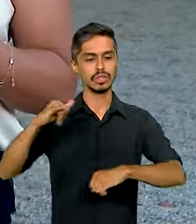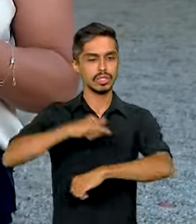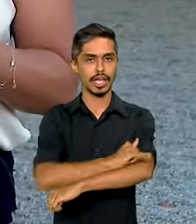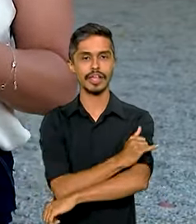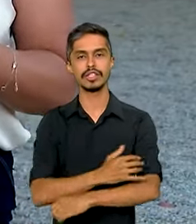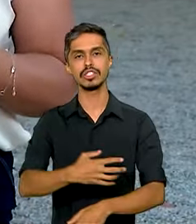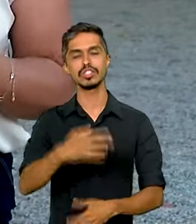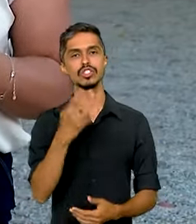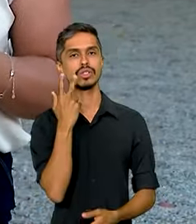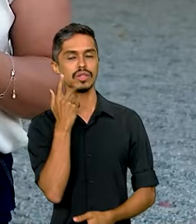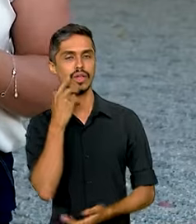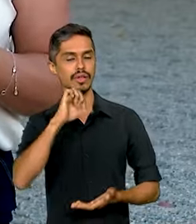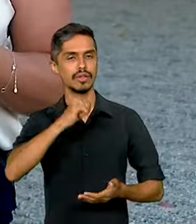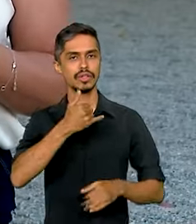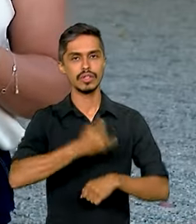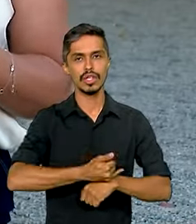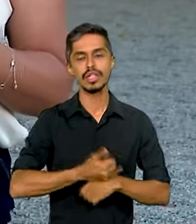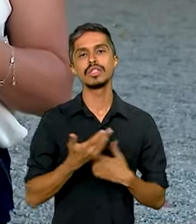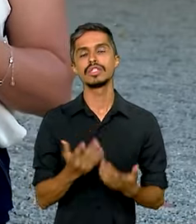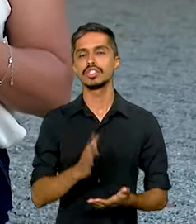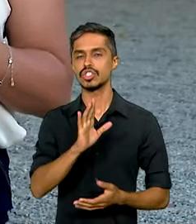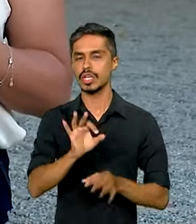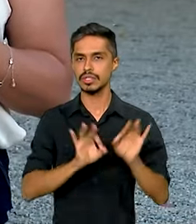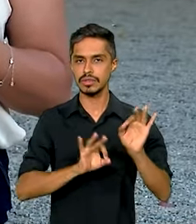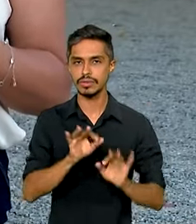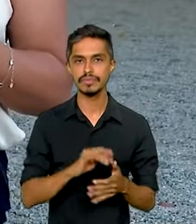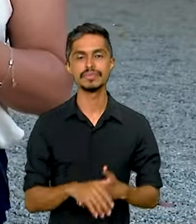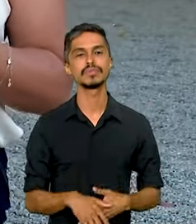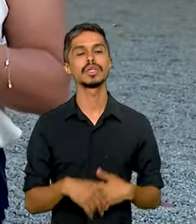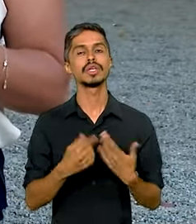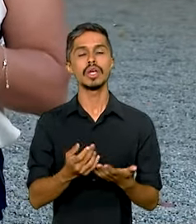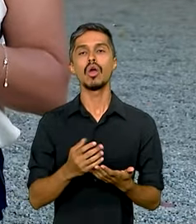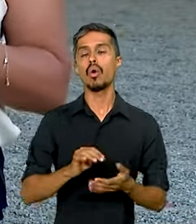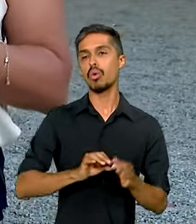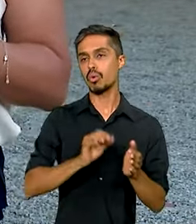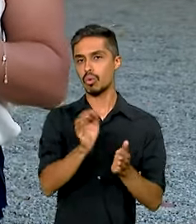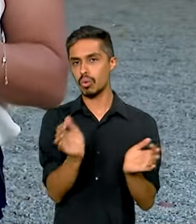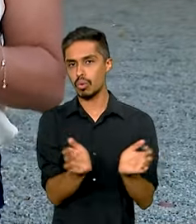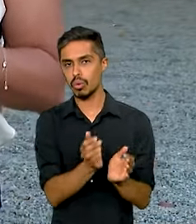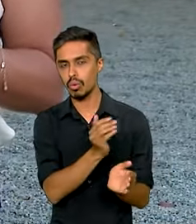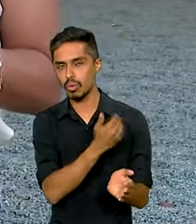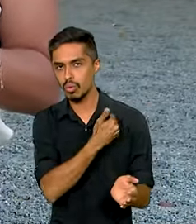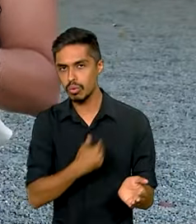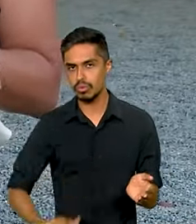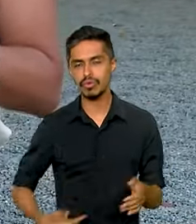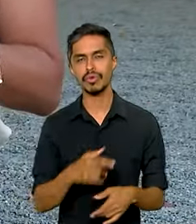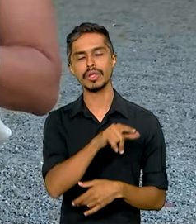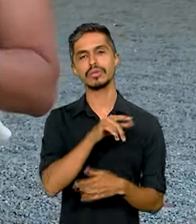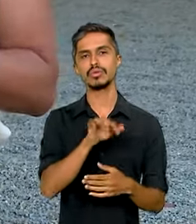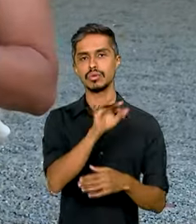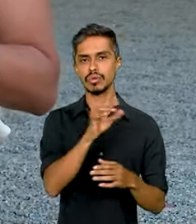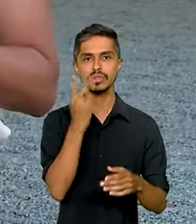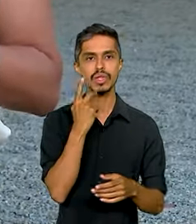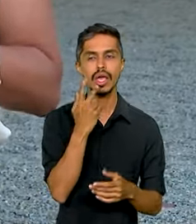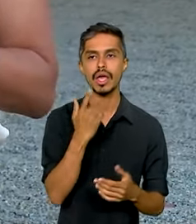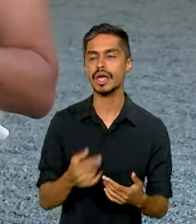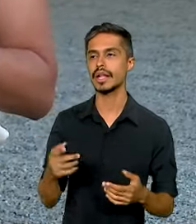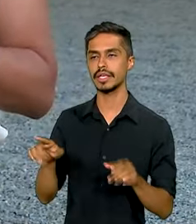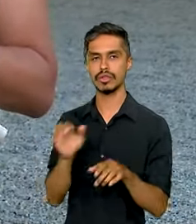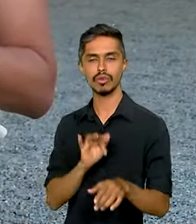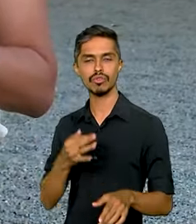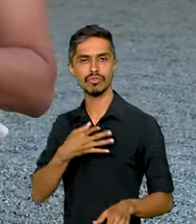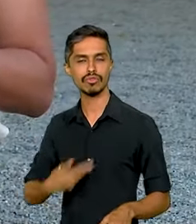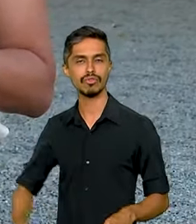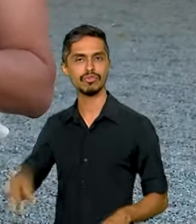Fortaleza já estão acertados. O Ministério da Educação e o governo do Ceará assinaram um convênio no valor de 50 milhões de